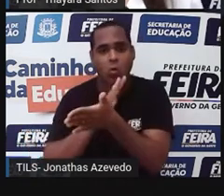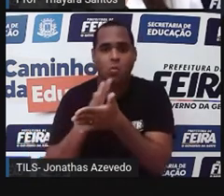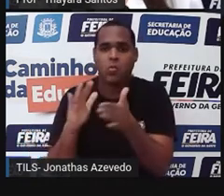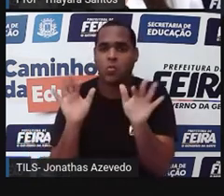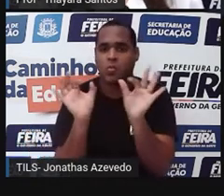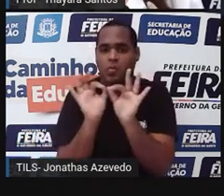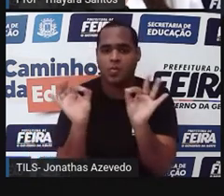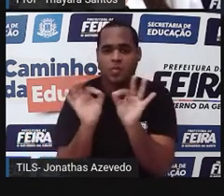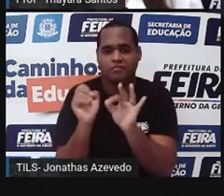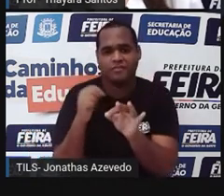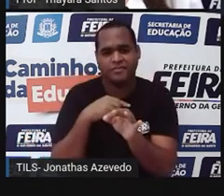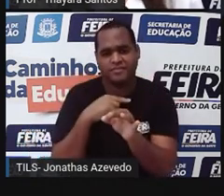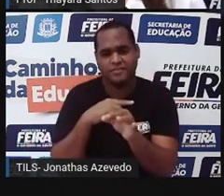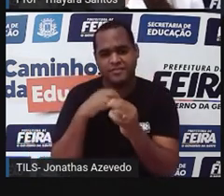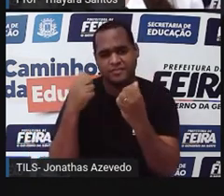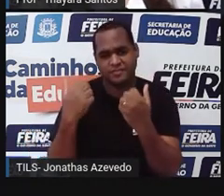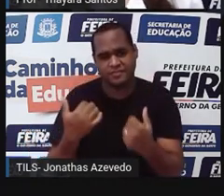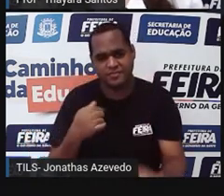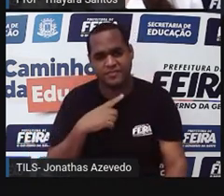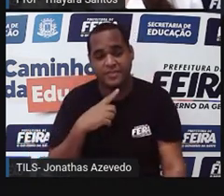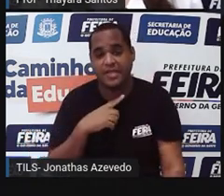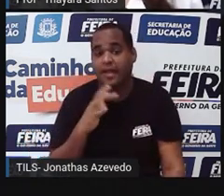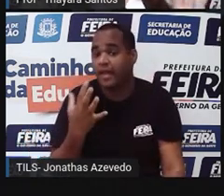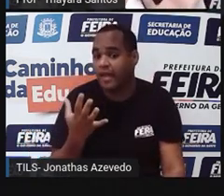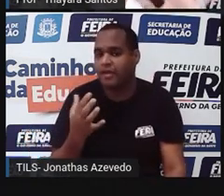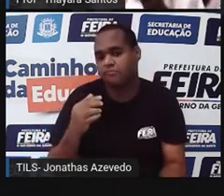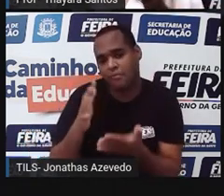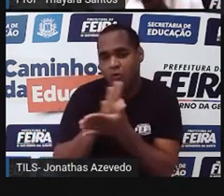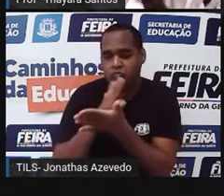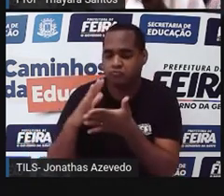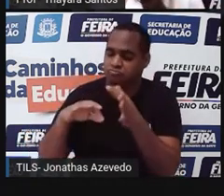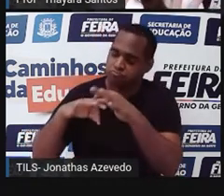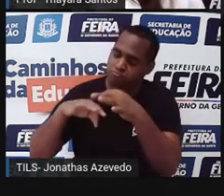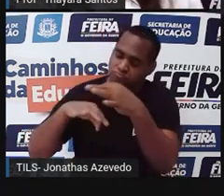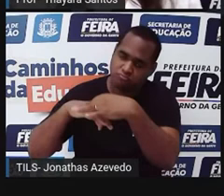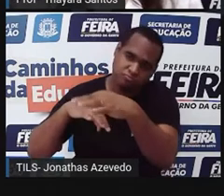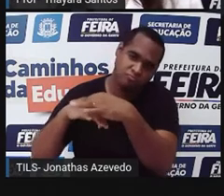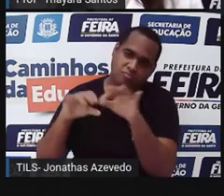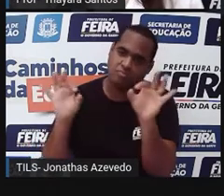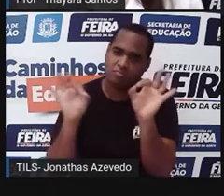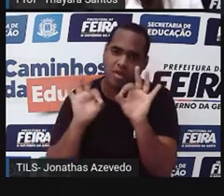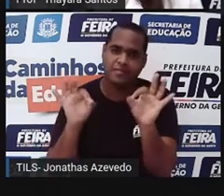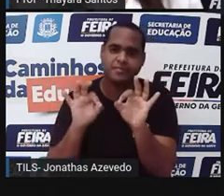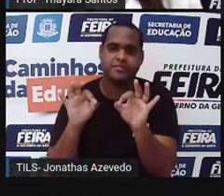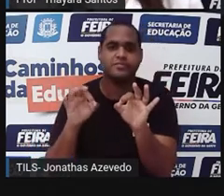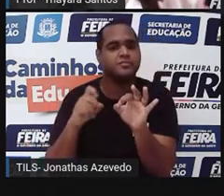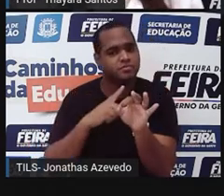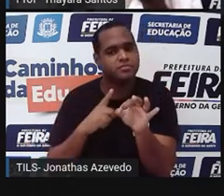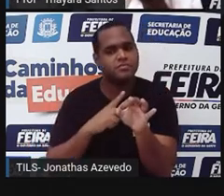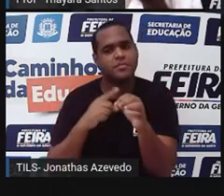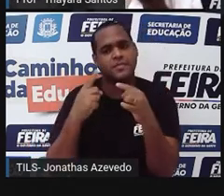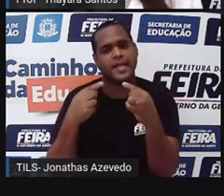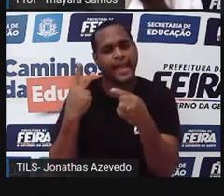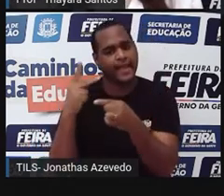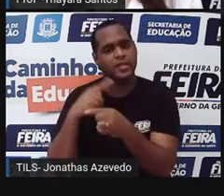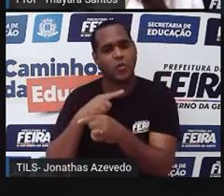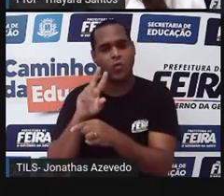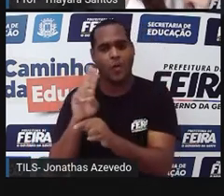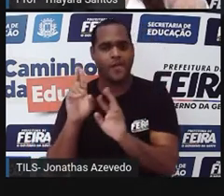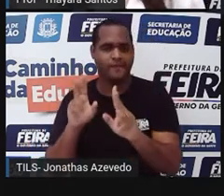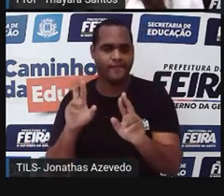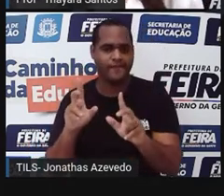E tem anelídeos que não apresentam cerdas. Então, de acordo com essa característica, eles recebem um nome diferente.